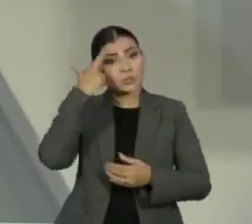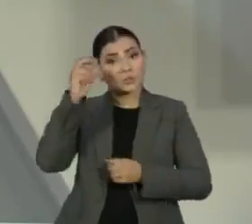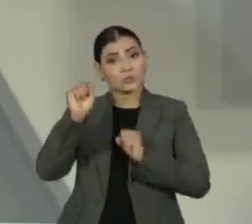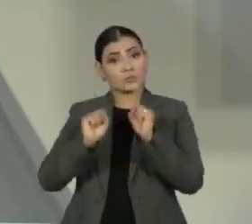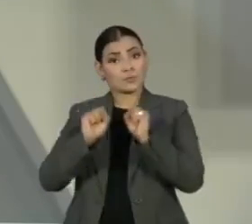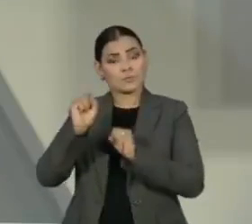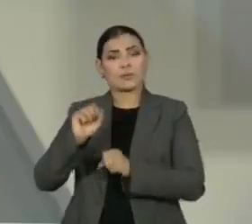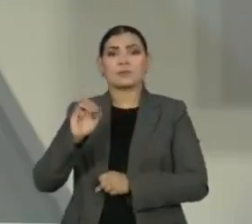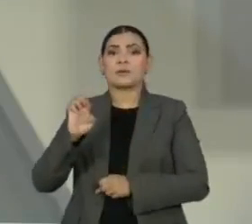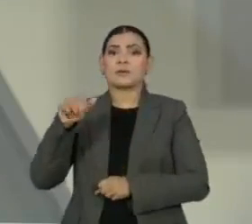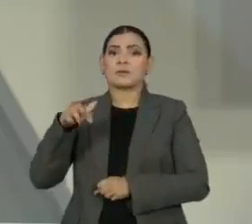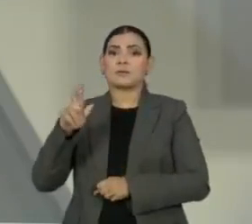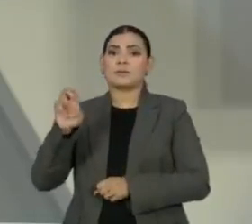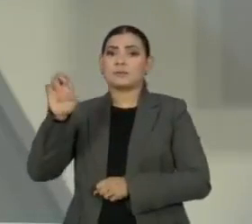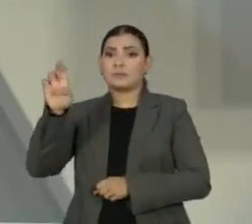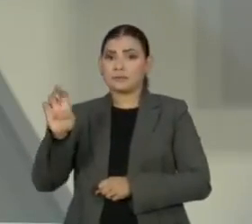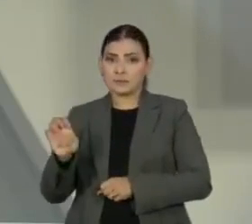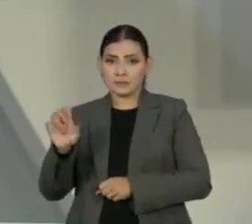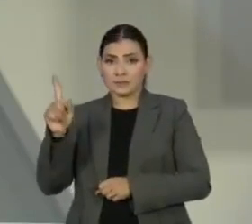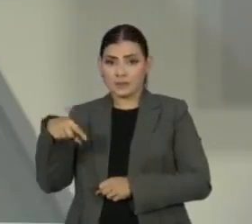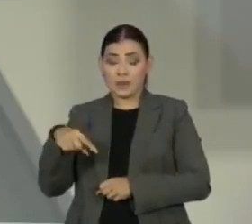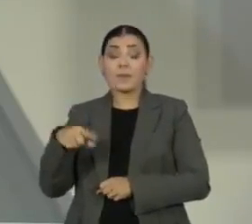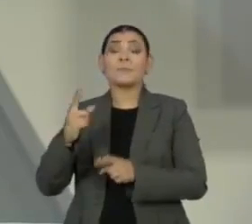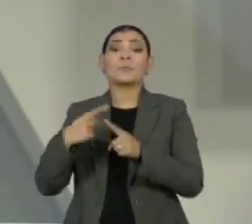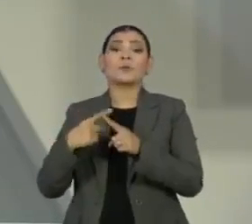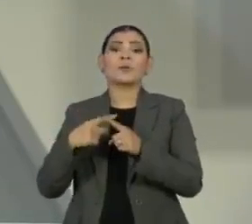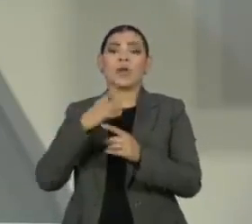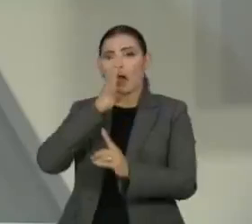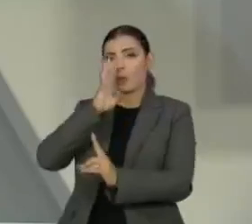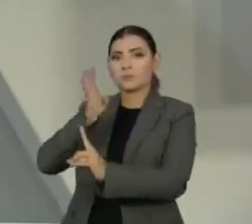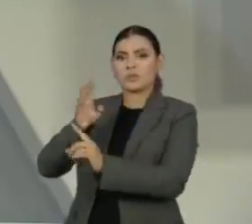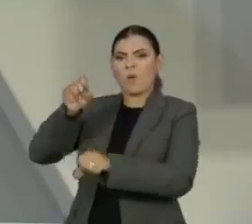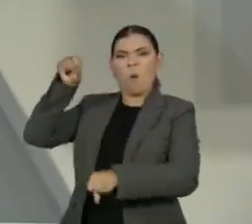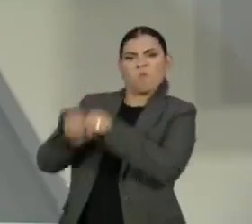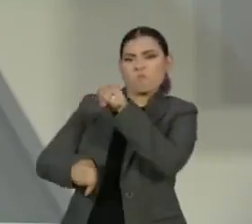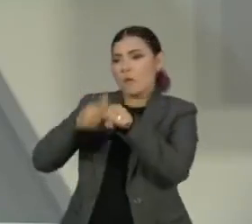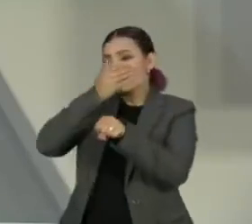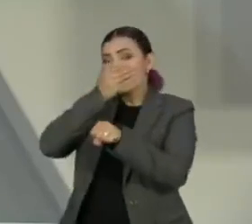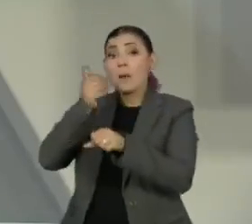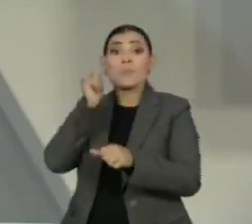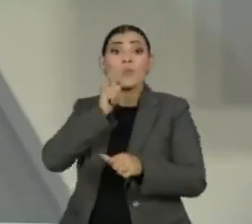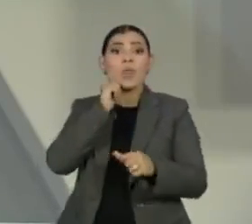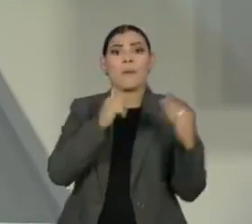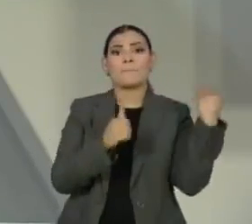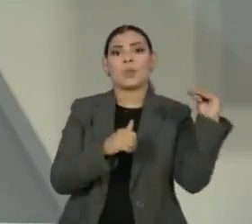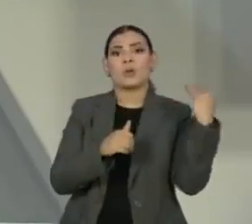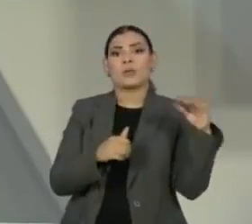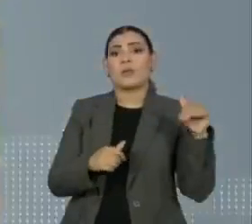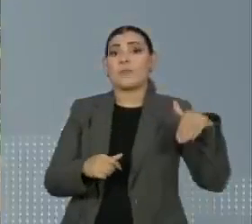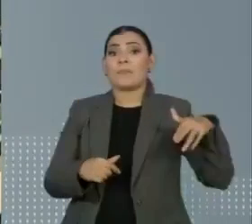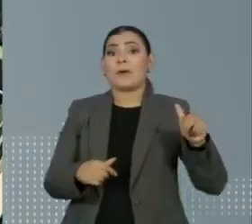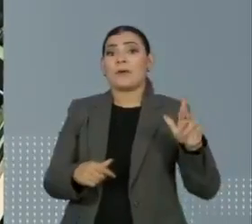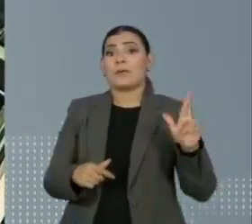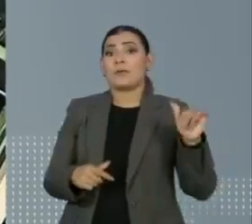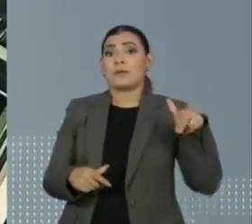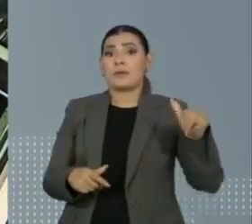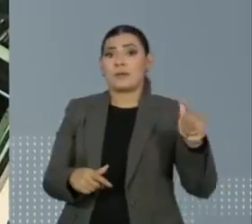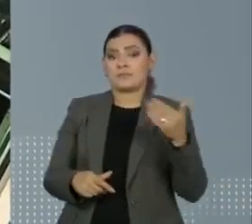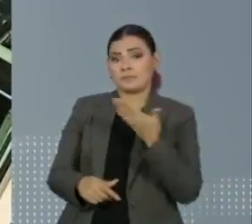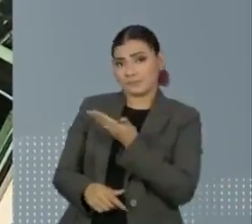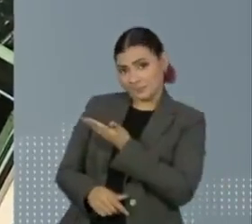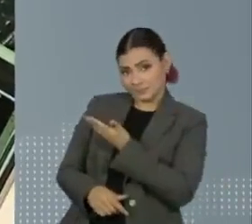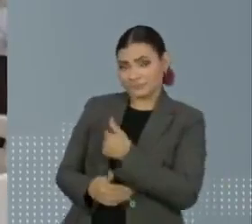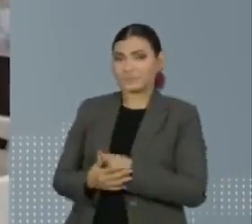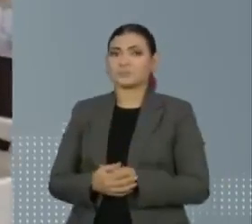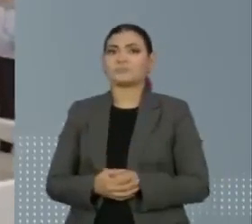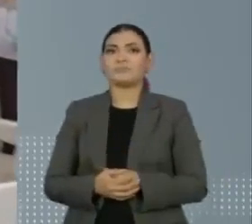André de Camargo Aranha, absolvido da acusação de estuprar a blogueira Mariana Ferrer. A